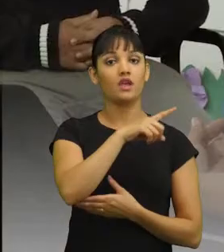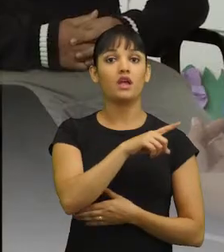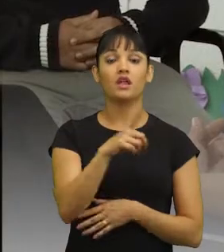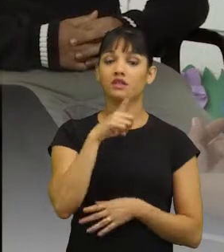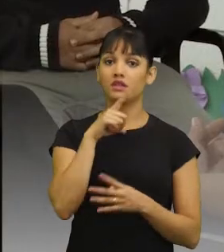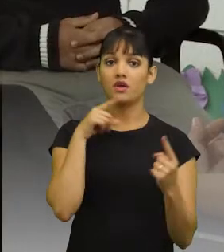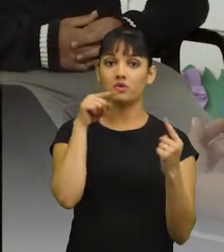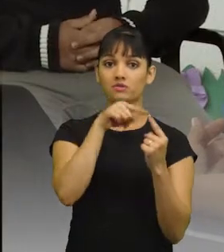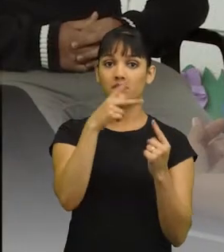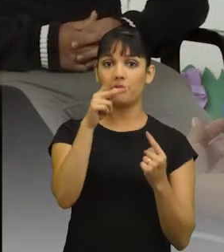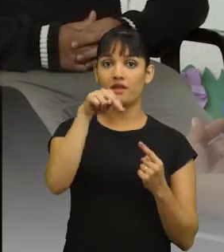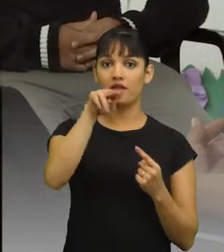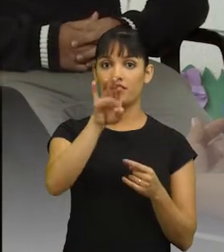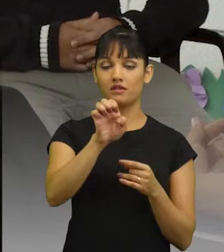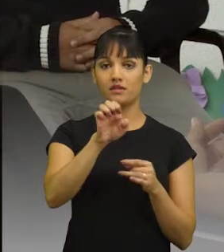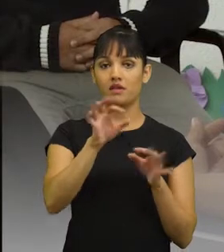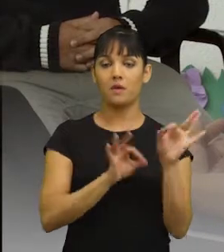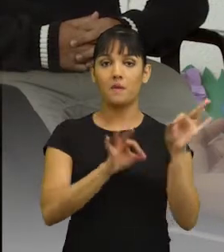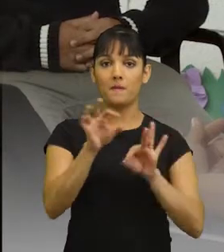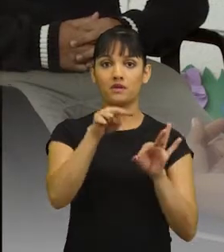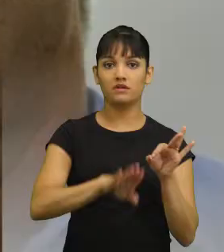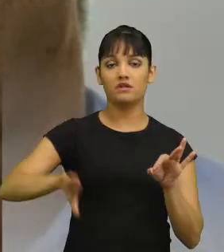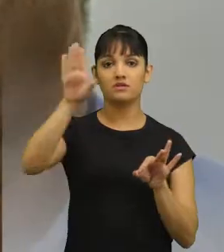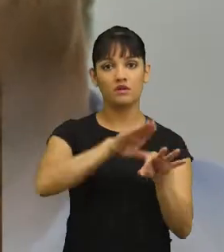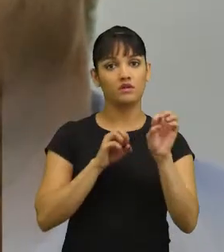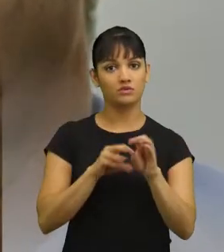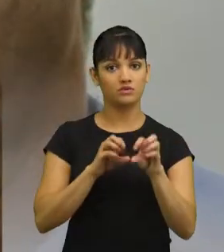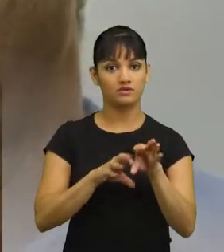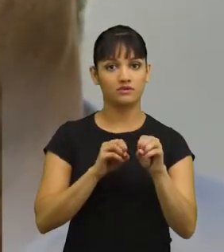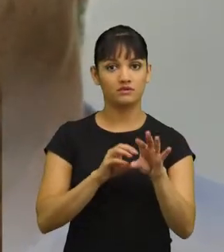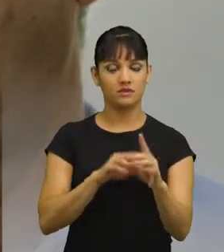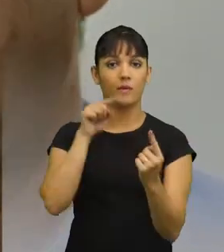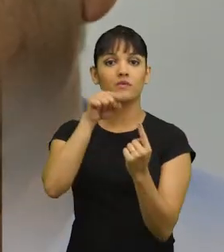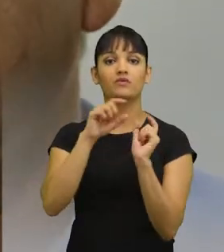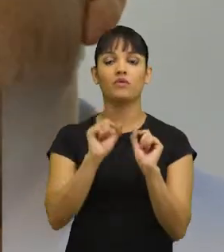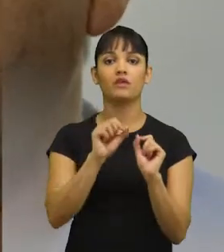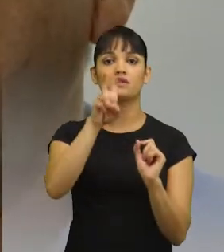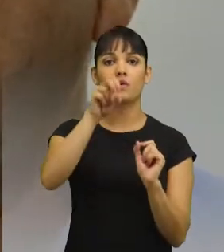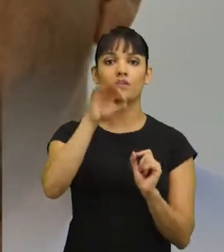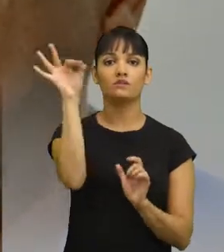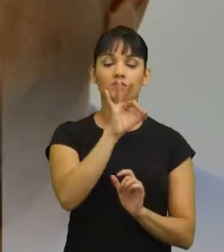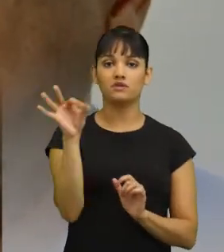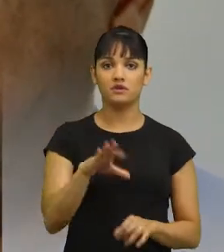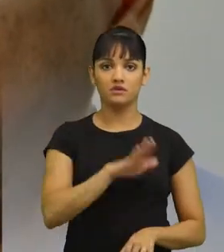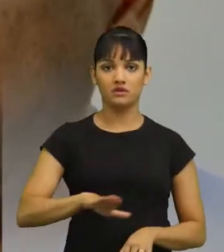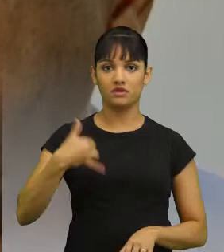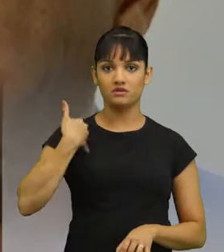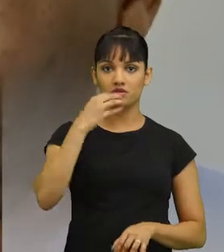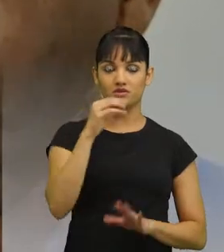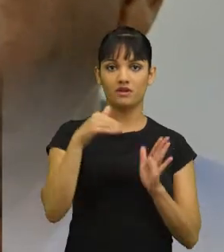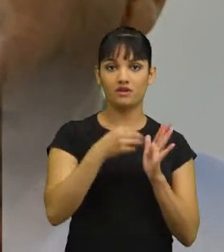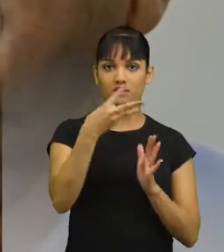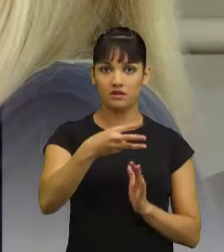Tem uma meta no Plano Nacional de Educação que diz que pro Brasil colocar 50% das suas crianças